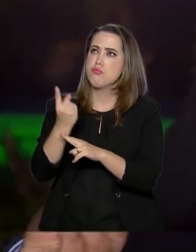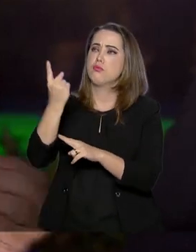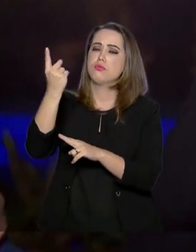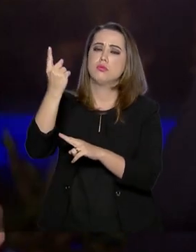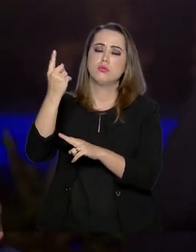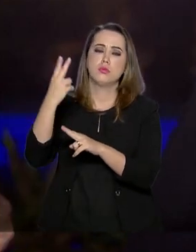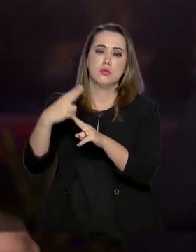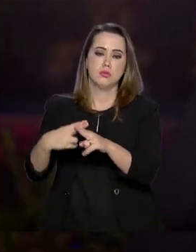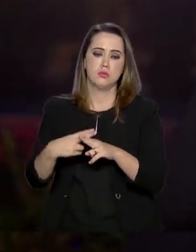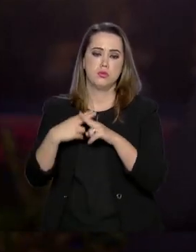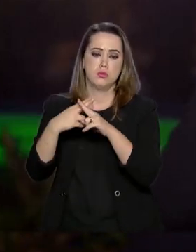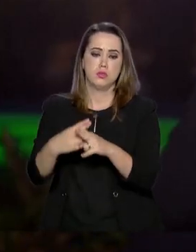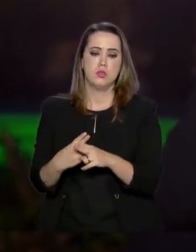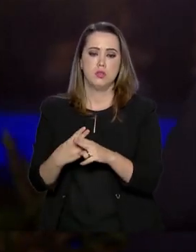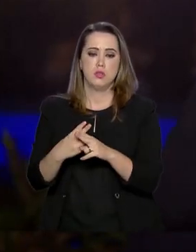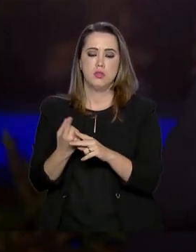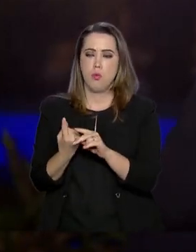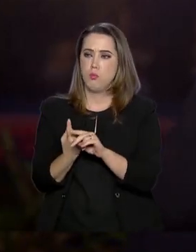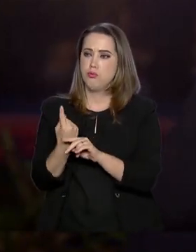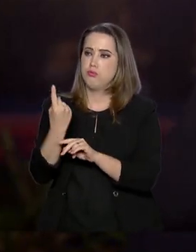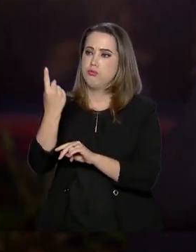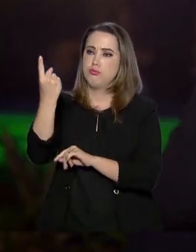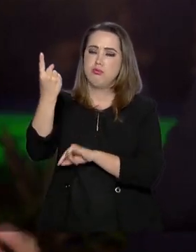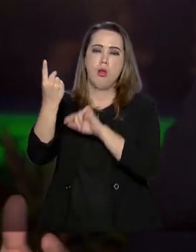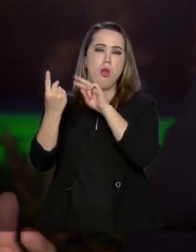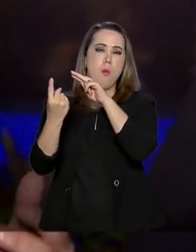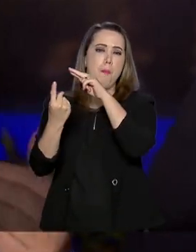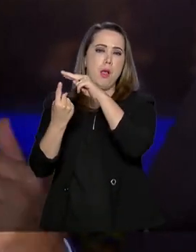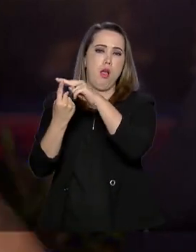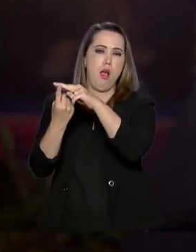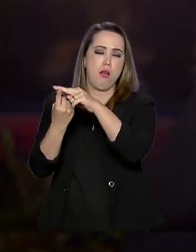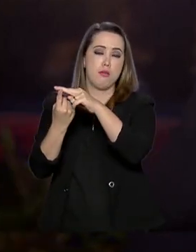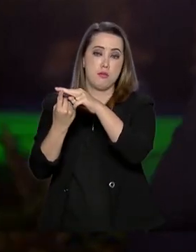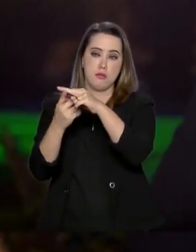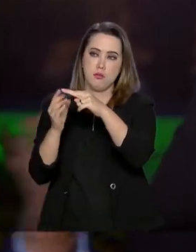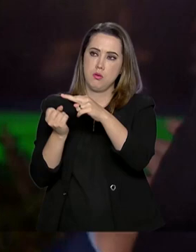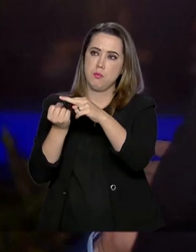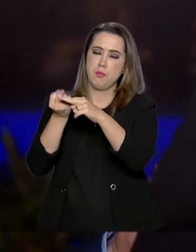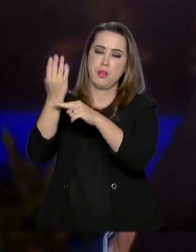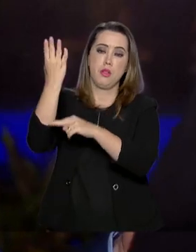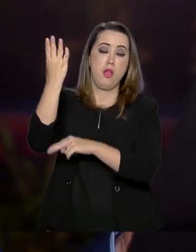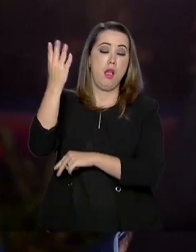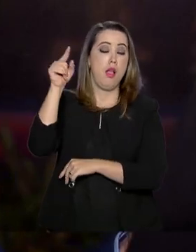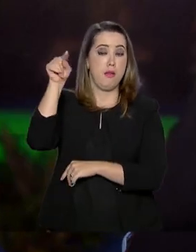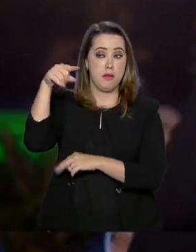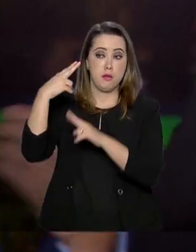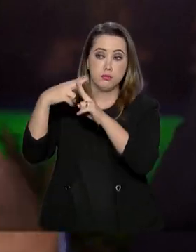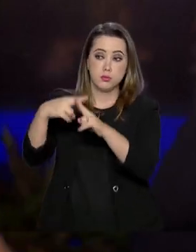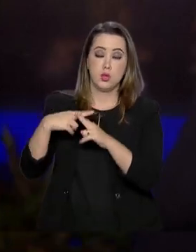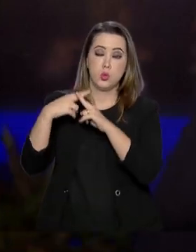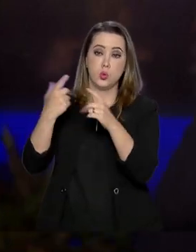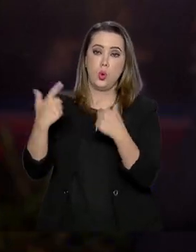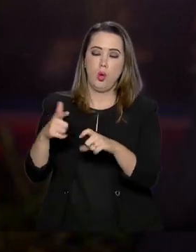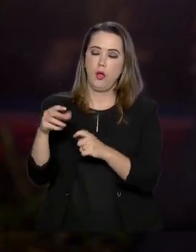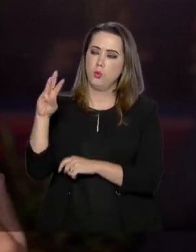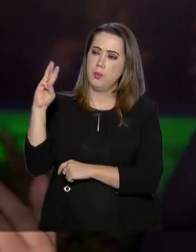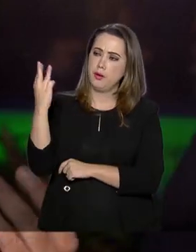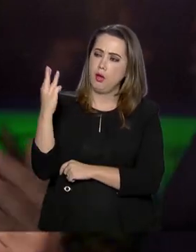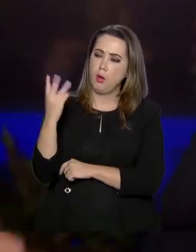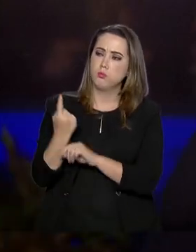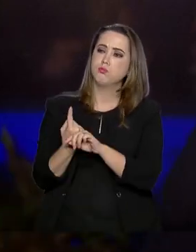Montagem do satélite nesse foguete, lançamento de Alcântara, isso é pago pelo cliente que é do satélite, pago